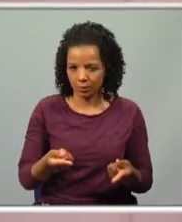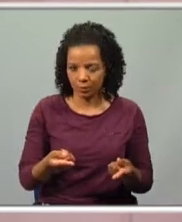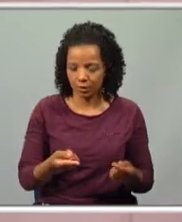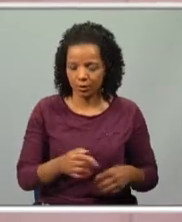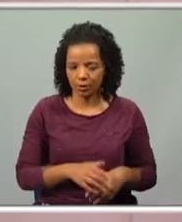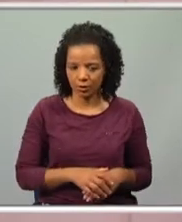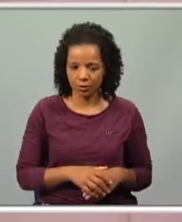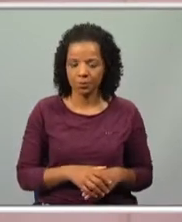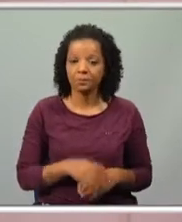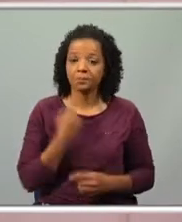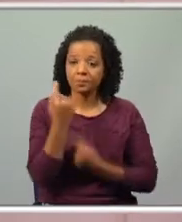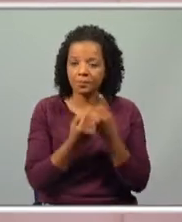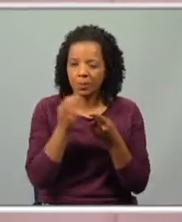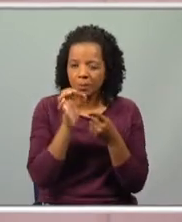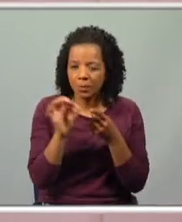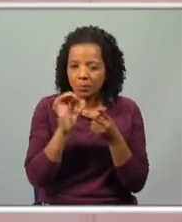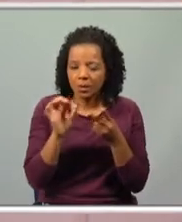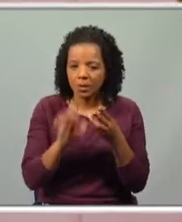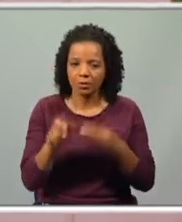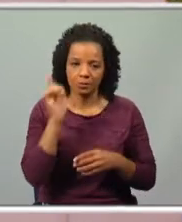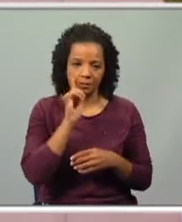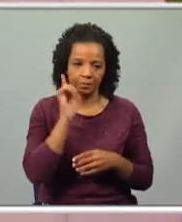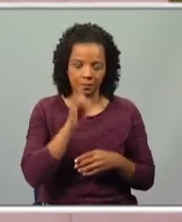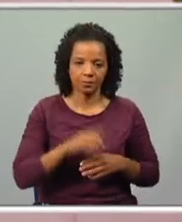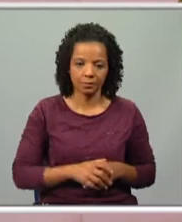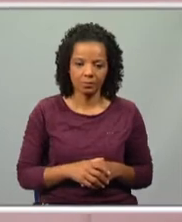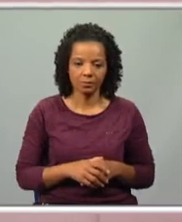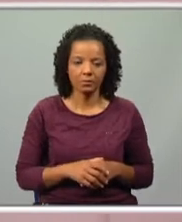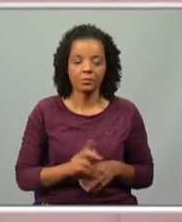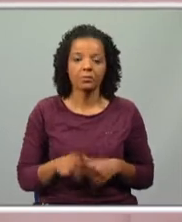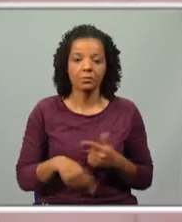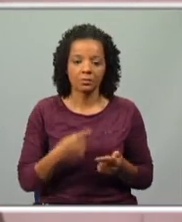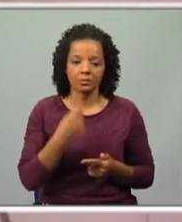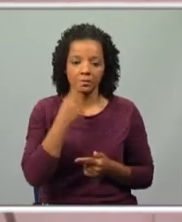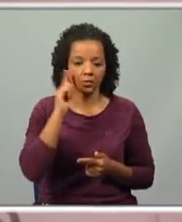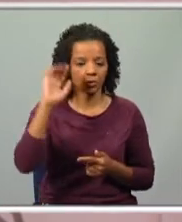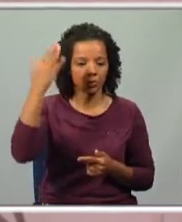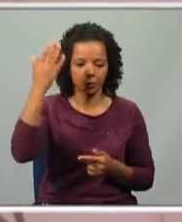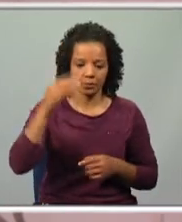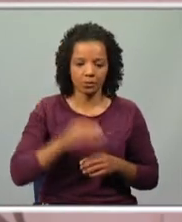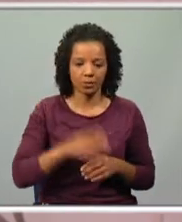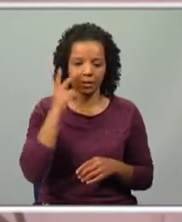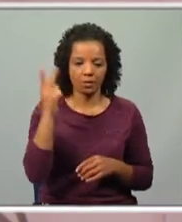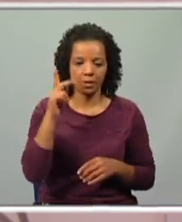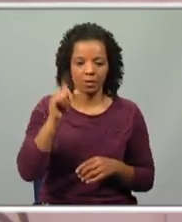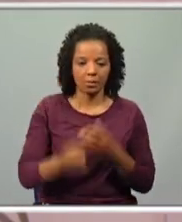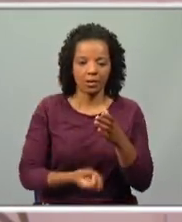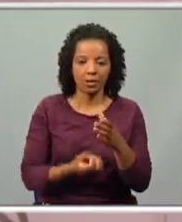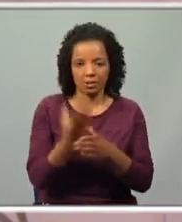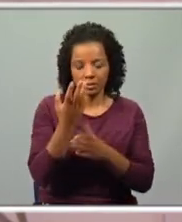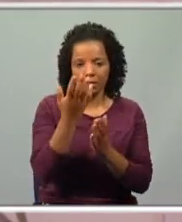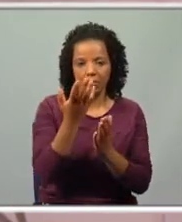ter atenção a alguns pormenores que são relevantes e que se vão revelar determinantes na vida e na criação